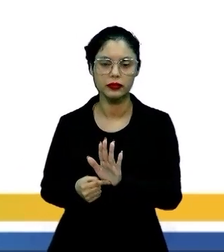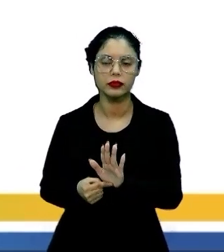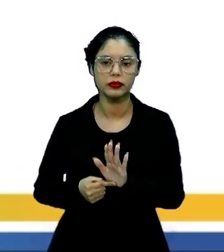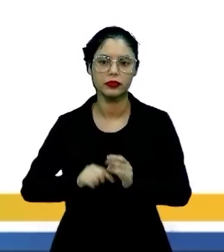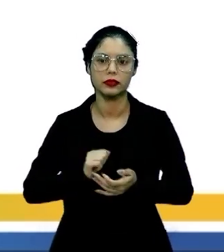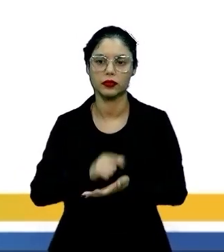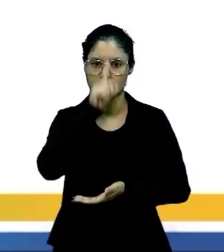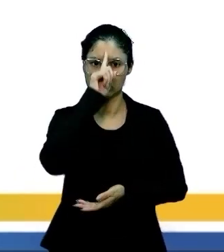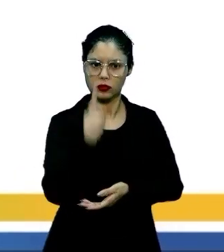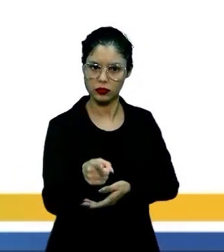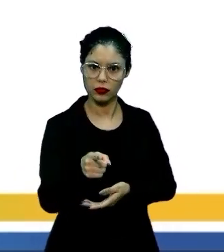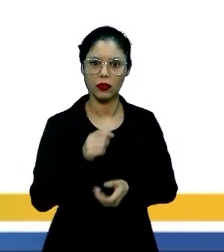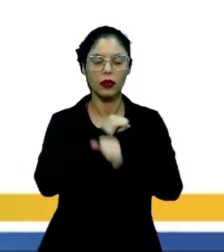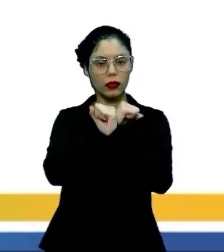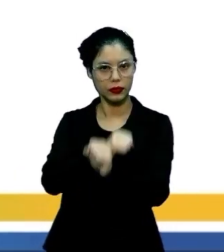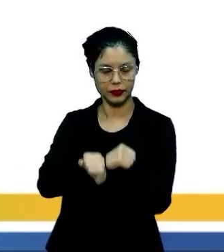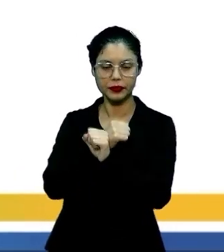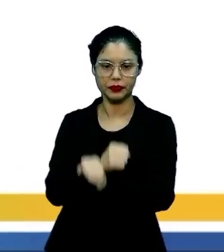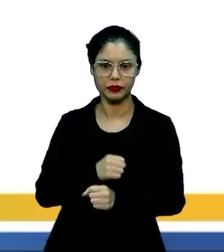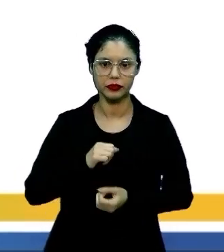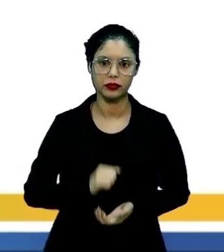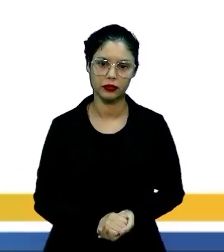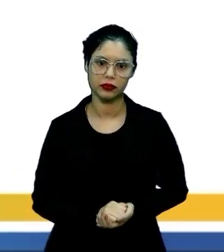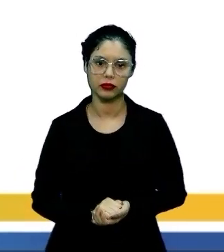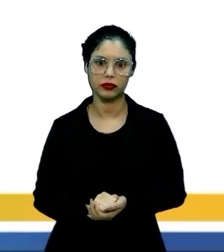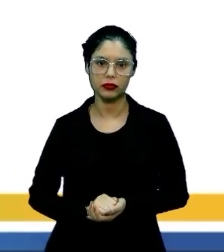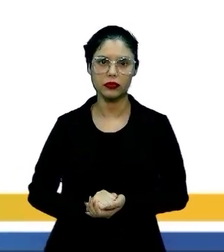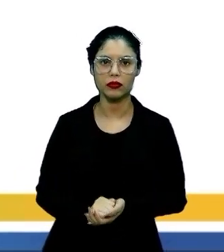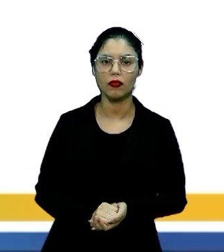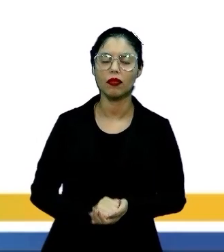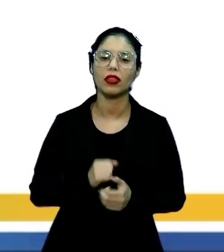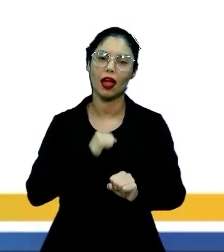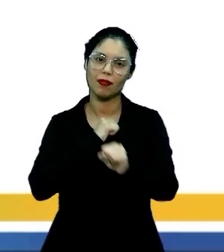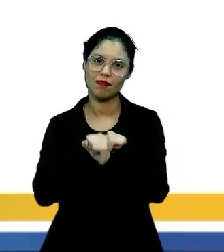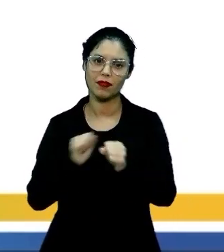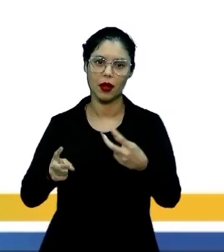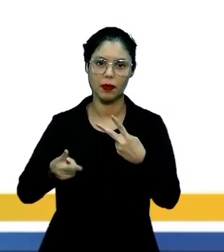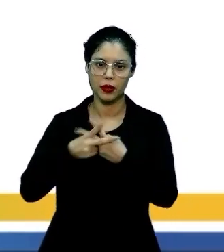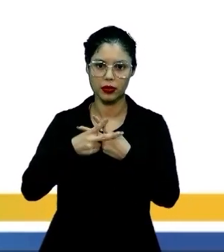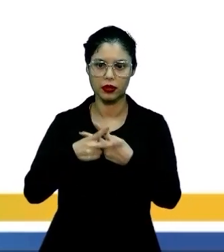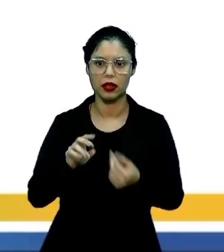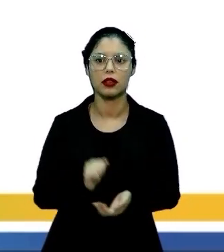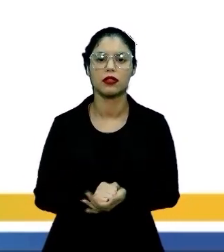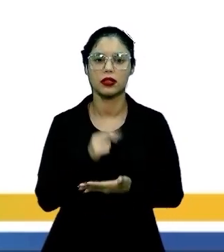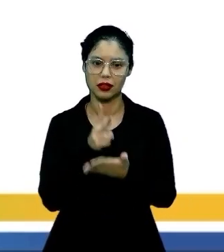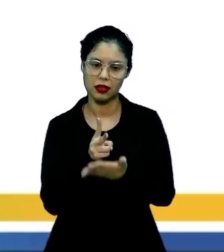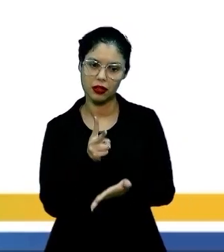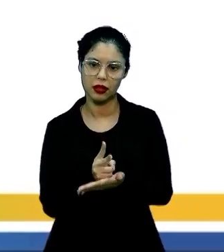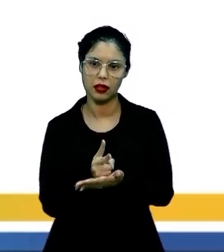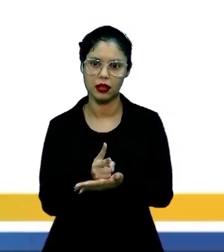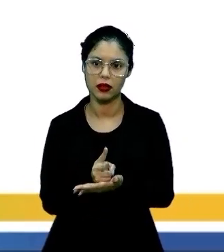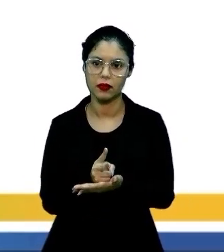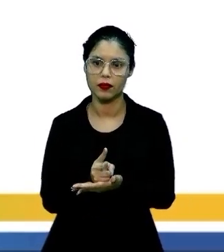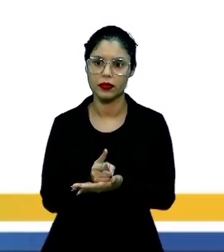de mandar com frequência escravos ao calabouço, donde eles desciam a